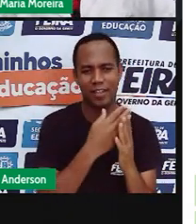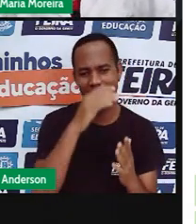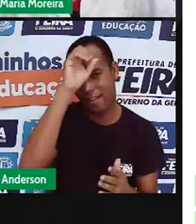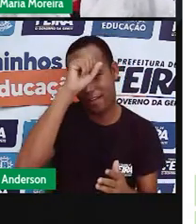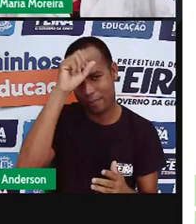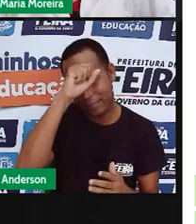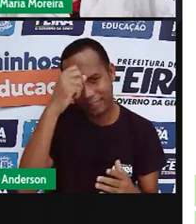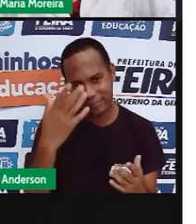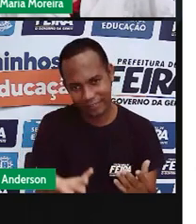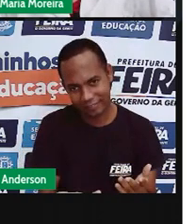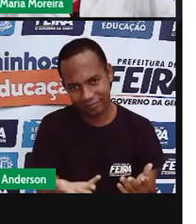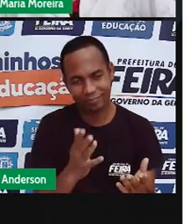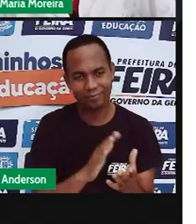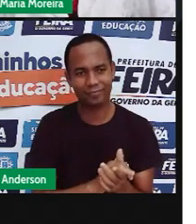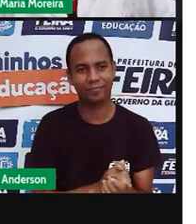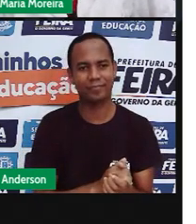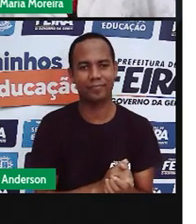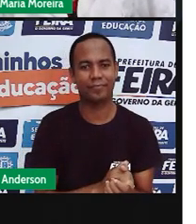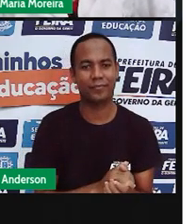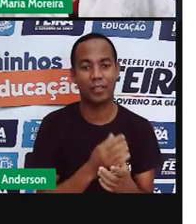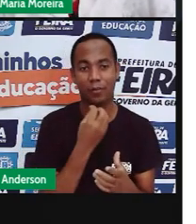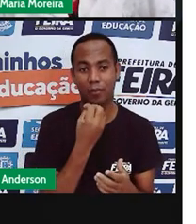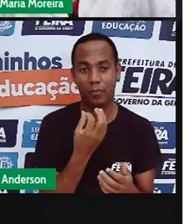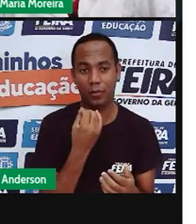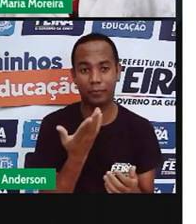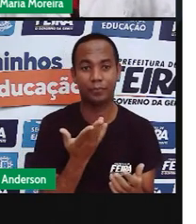Vamos lá. Bom,